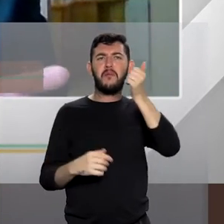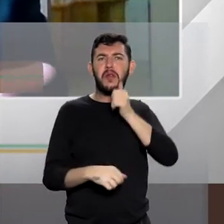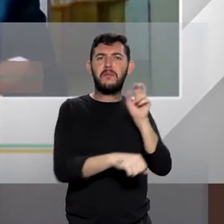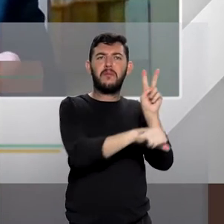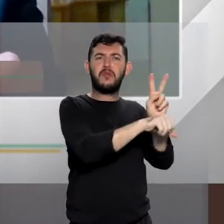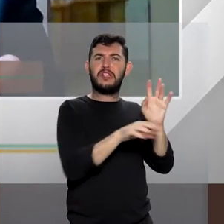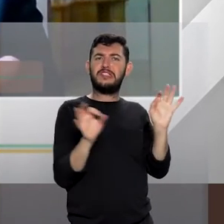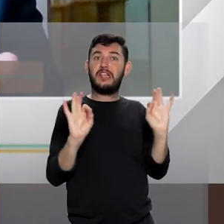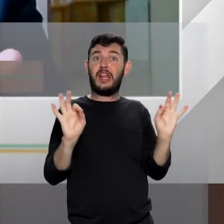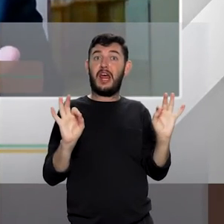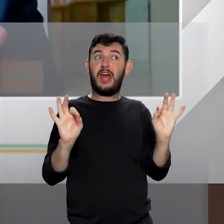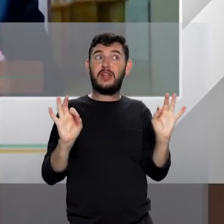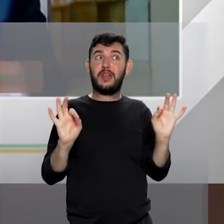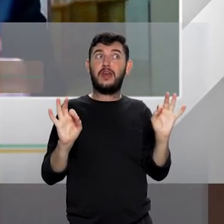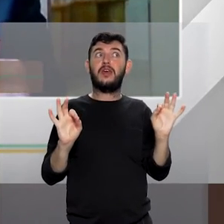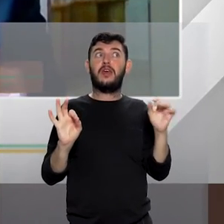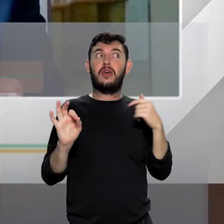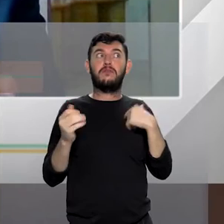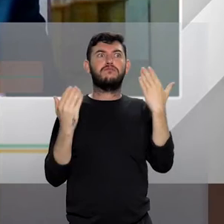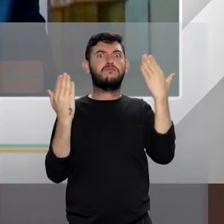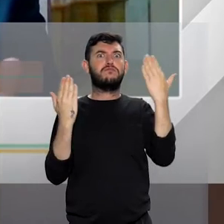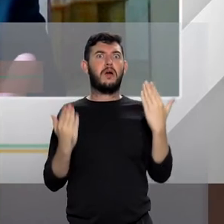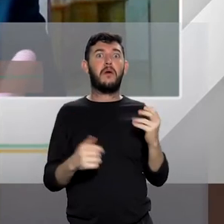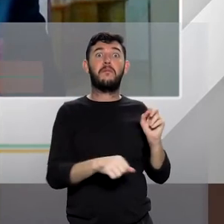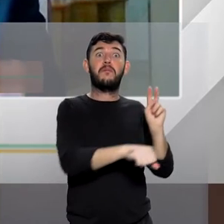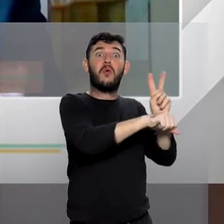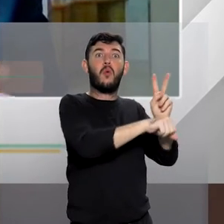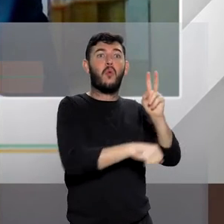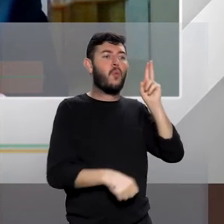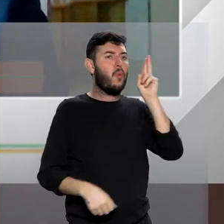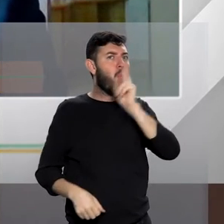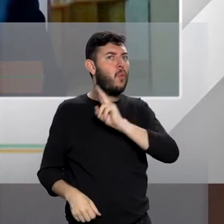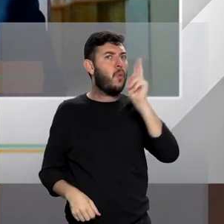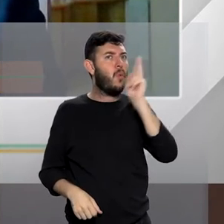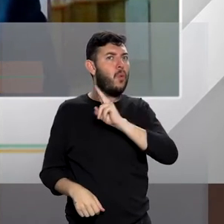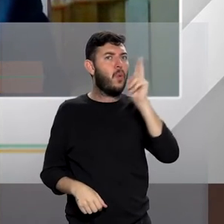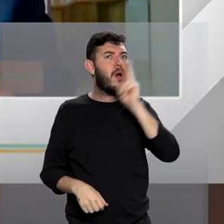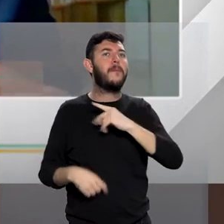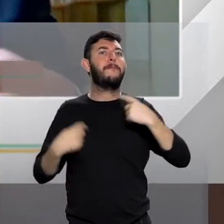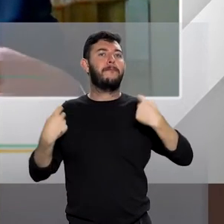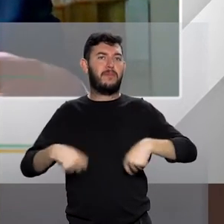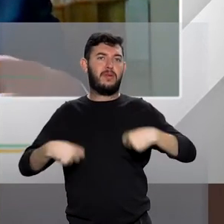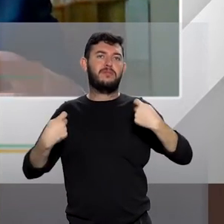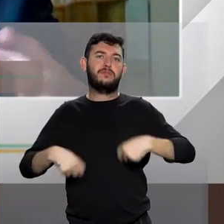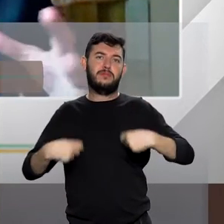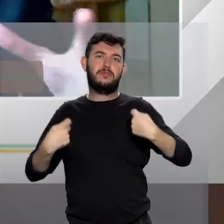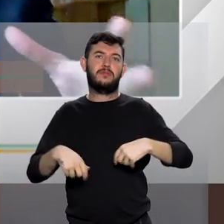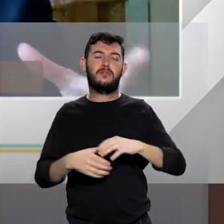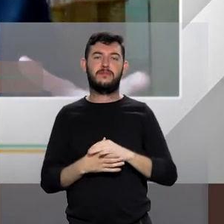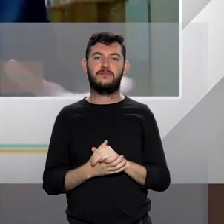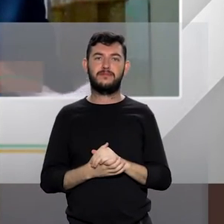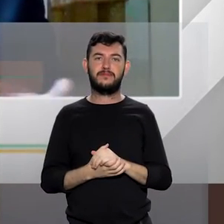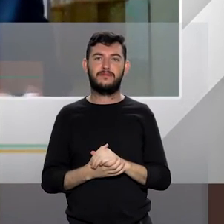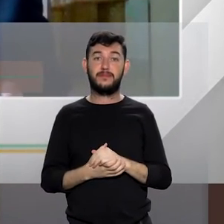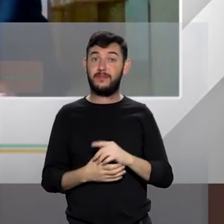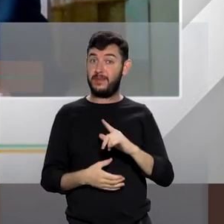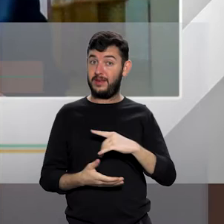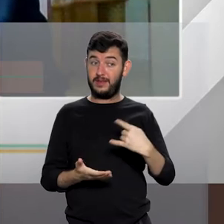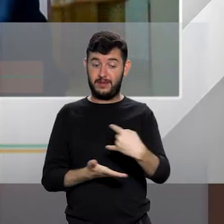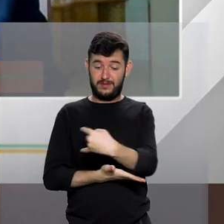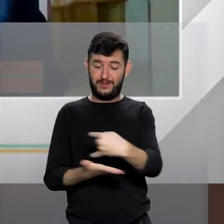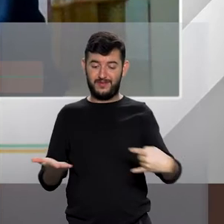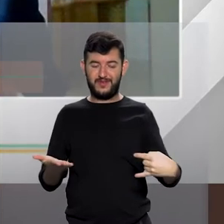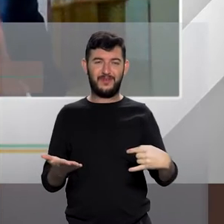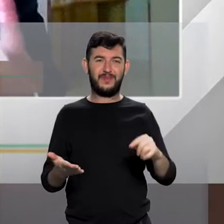eu devo proteger, porque é uma proteção de urgência, a mulher precisa urgentemente dessa intervenção. Temos também alguns outros mecanismos ali,